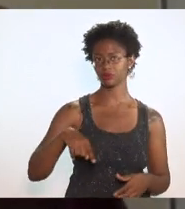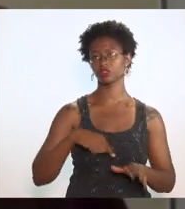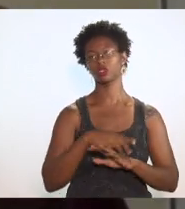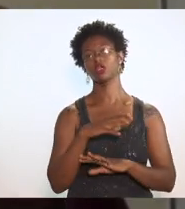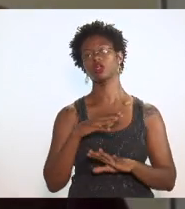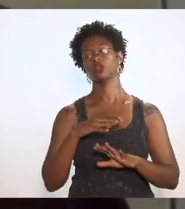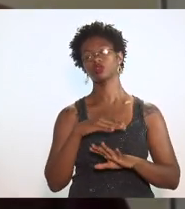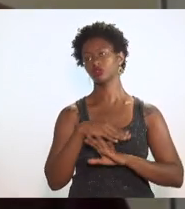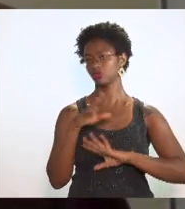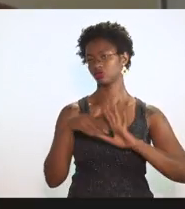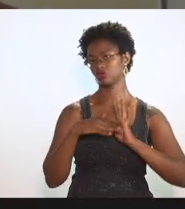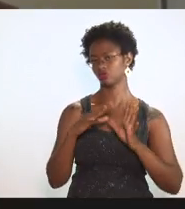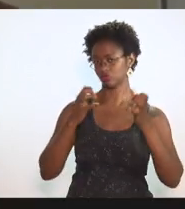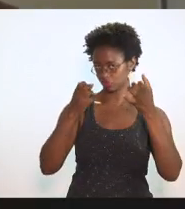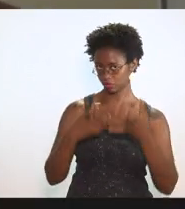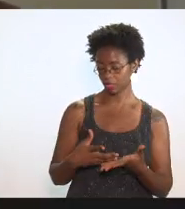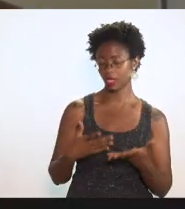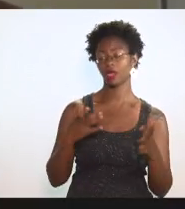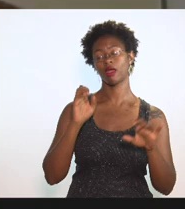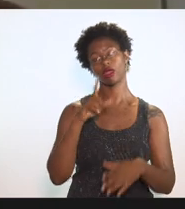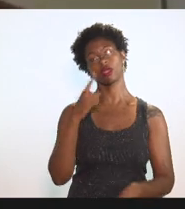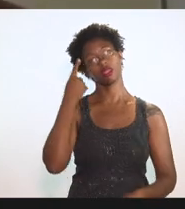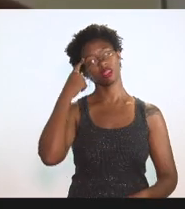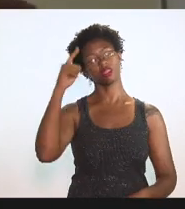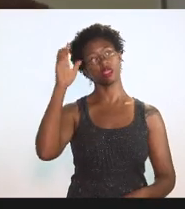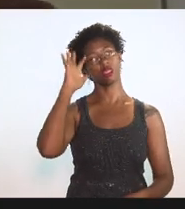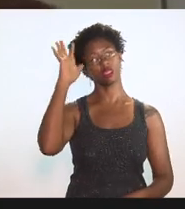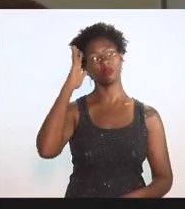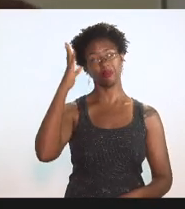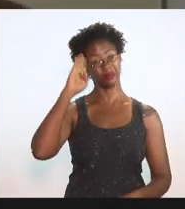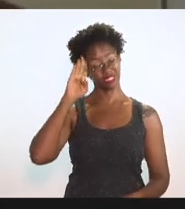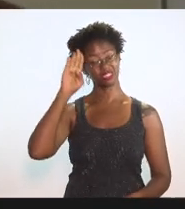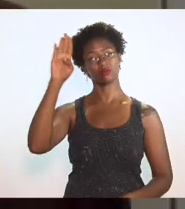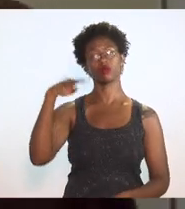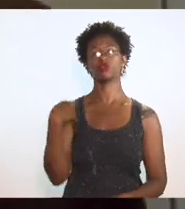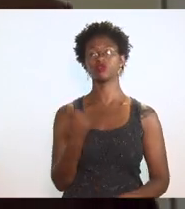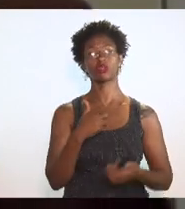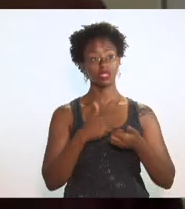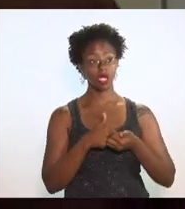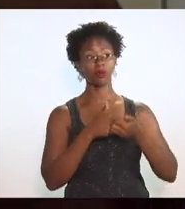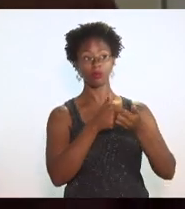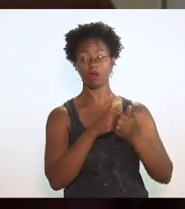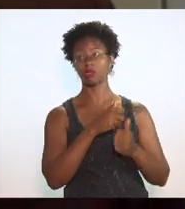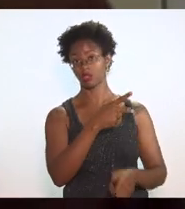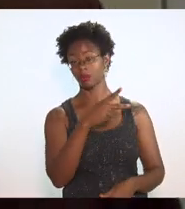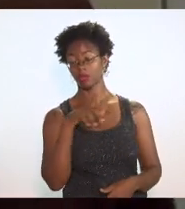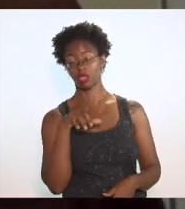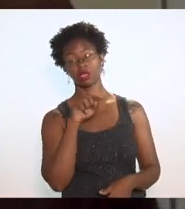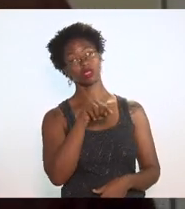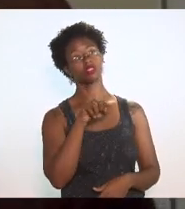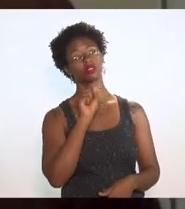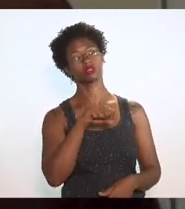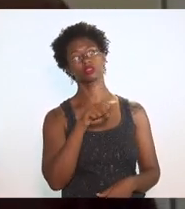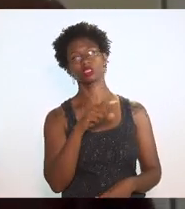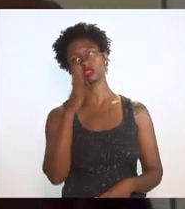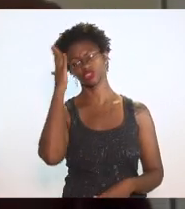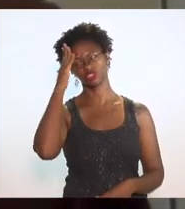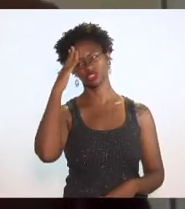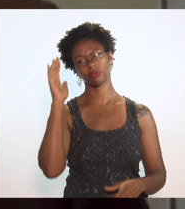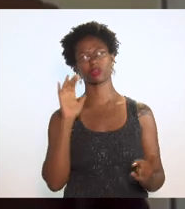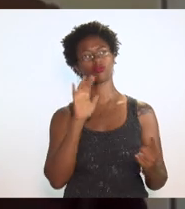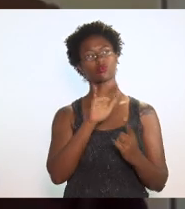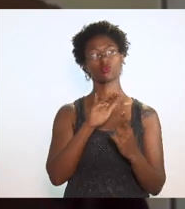principais. A gente apoia o projeto de lei, a gente tem certeza de que os impactos são